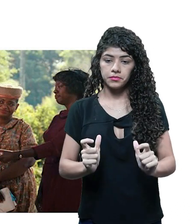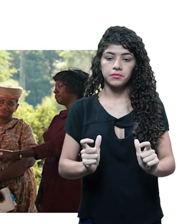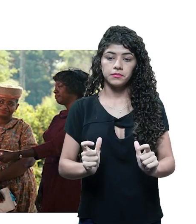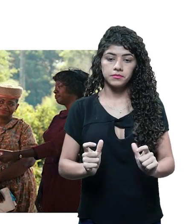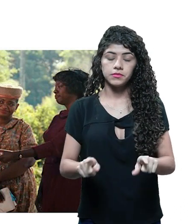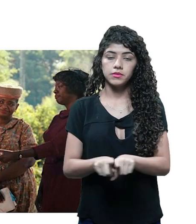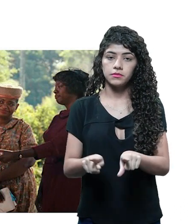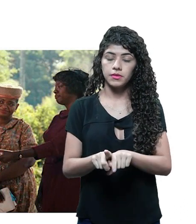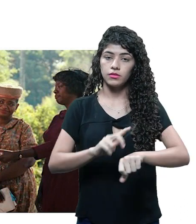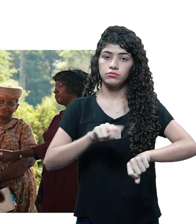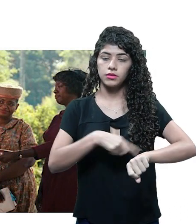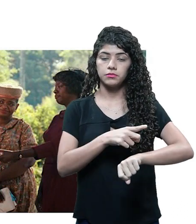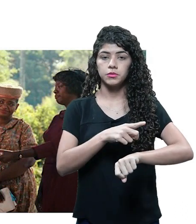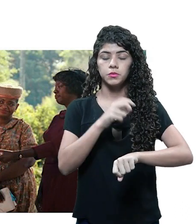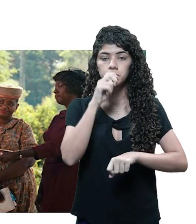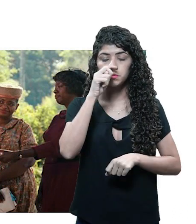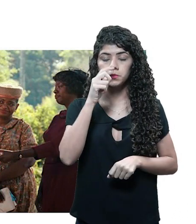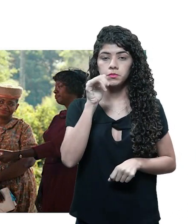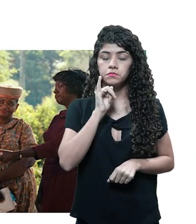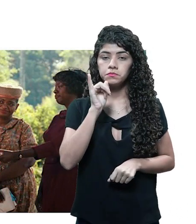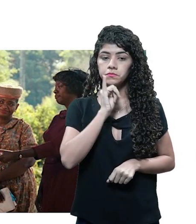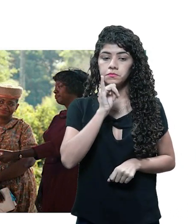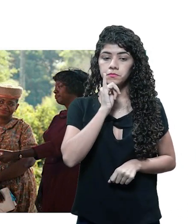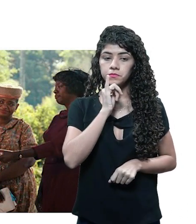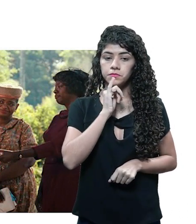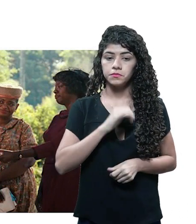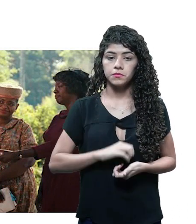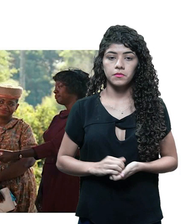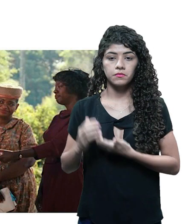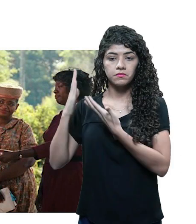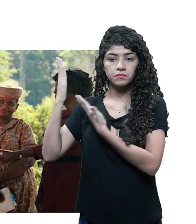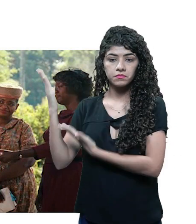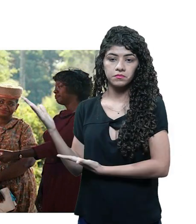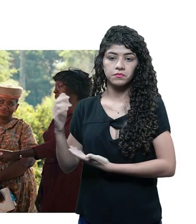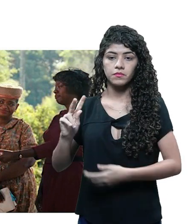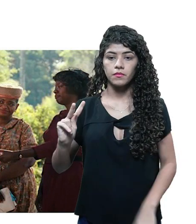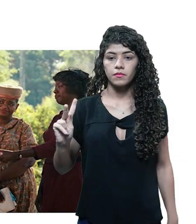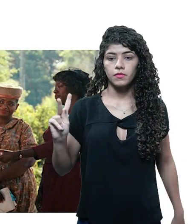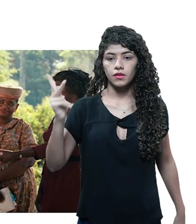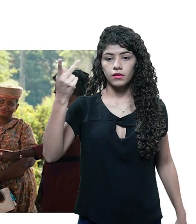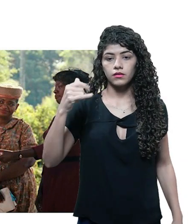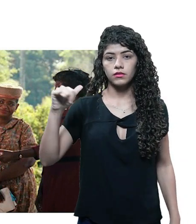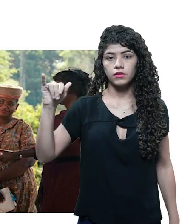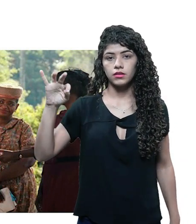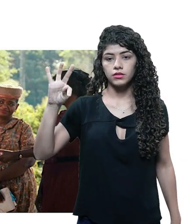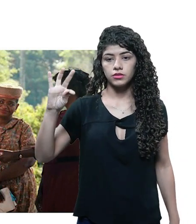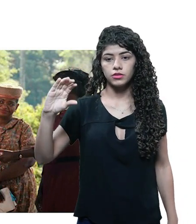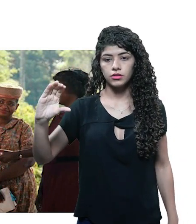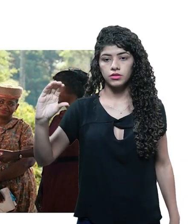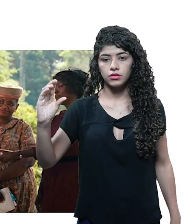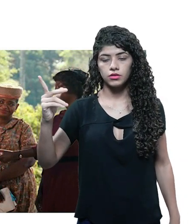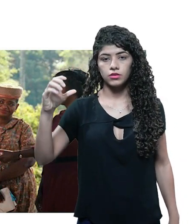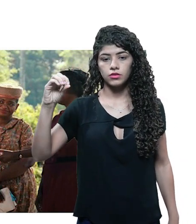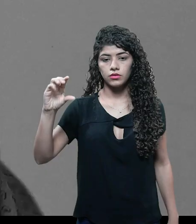localidade e temporalidade. Então, por exemplo, a cena de Hitchcock, a cena do filme Psicose, do